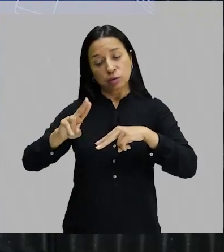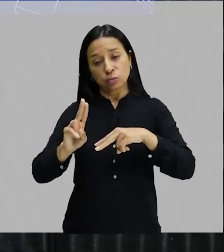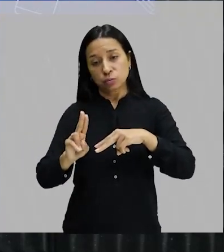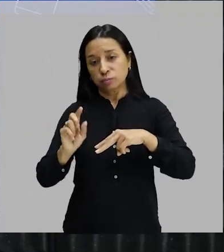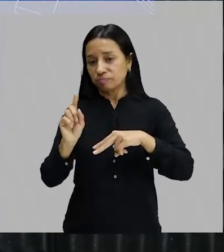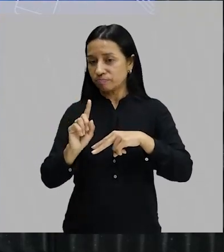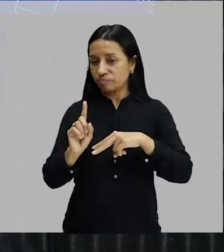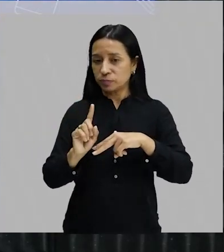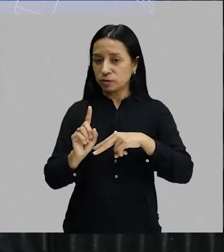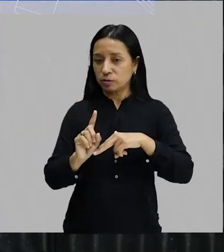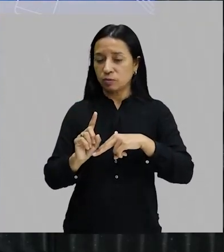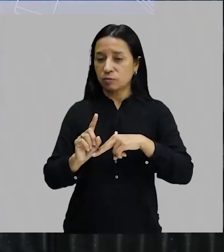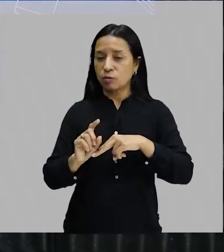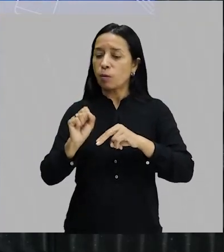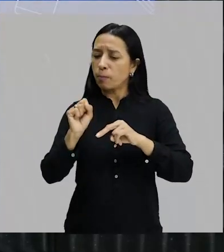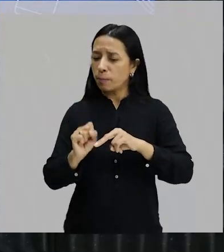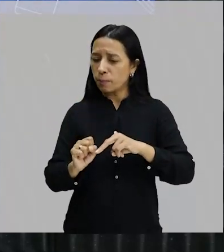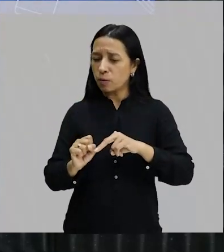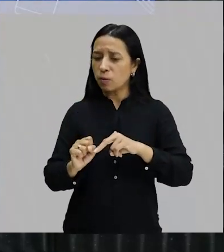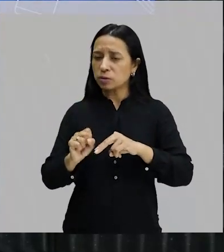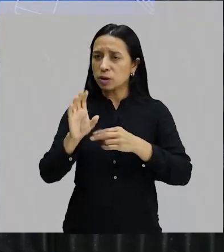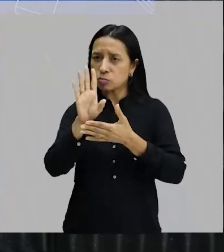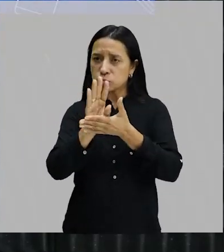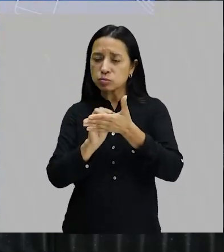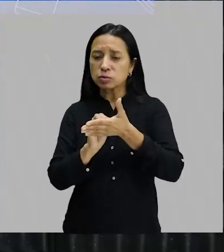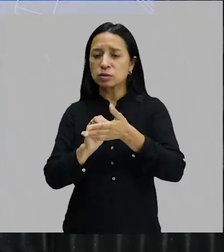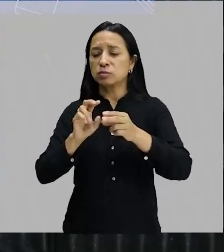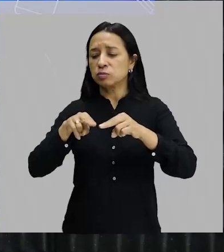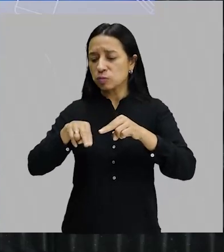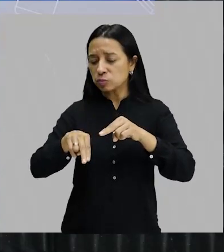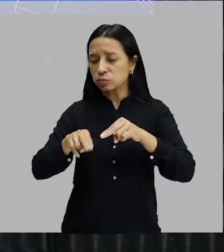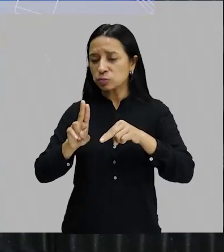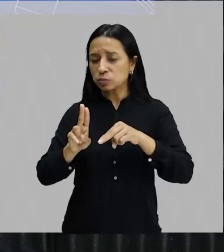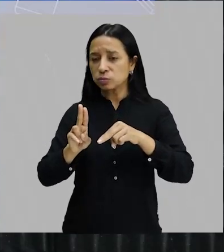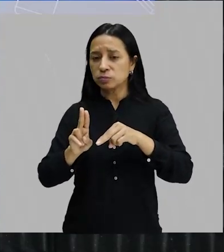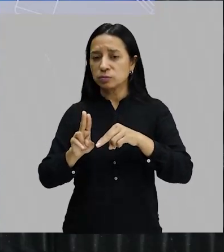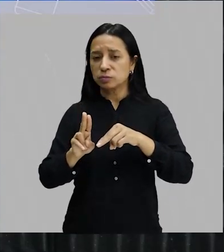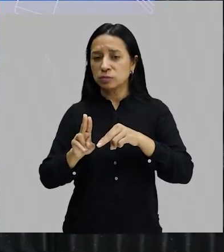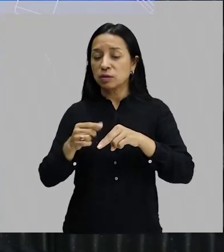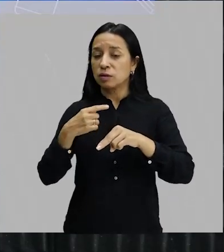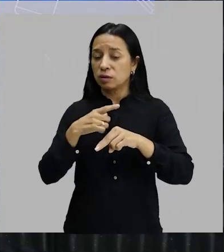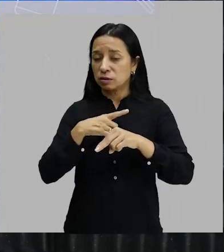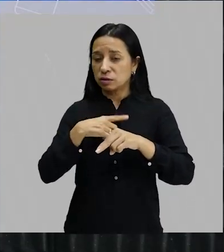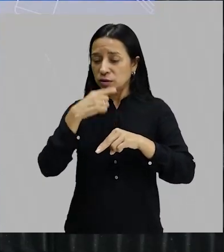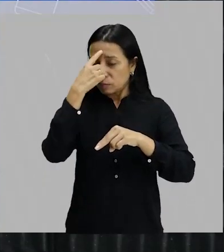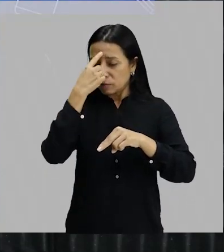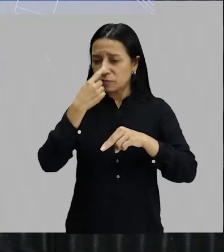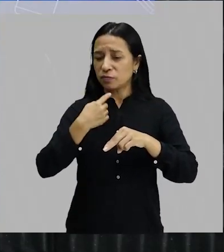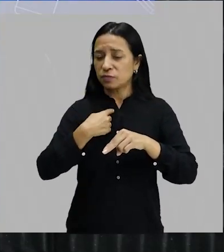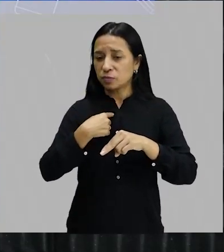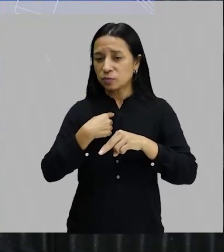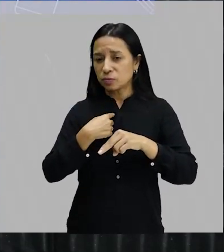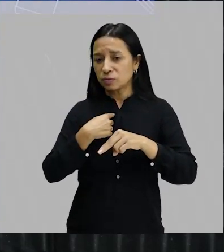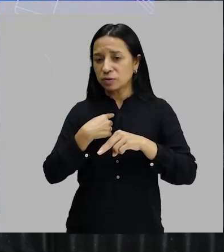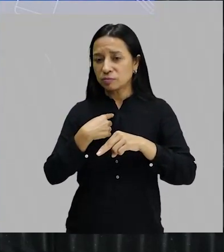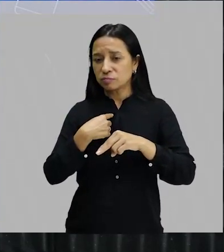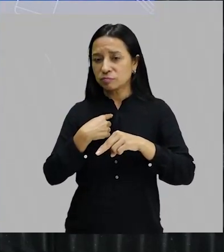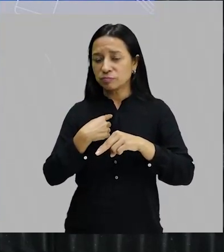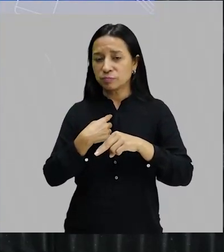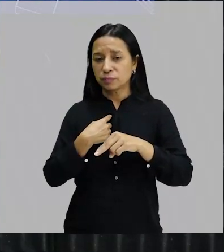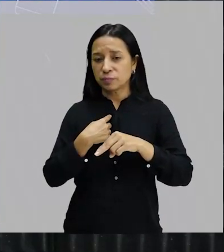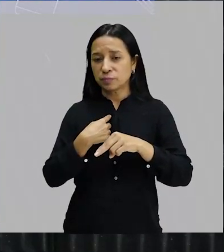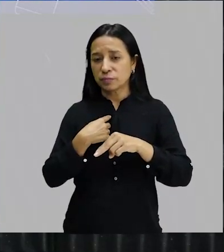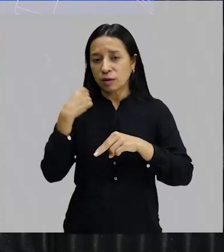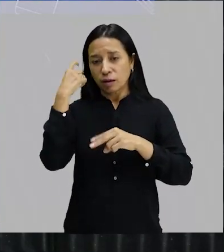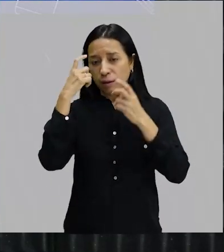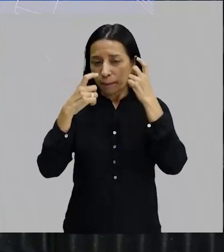podem posar nus, só que, nesse caso, como ela coloca uma figura literalmente surrealista, ela não está preocupada se ele está nu ou não. Ela